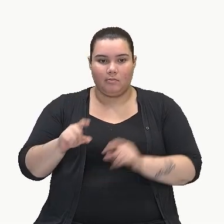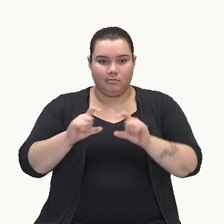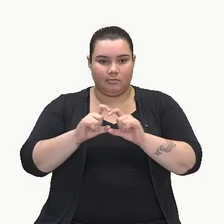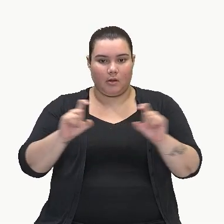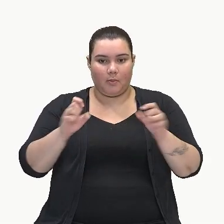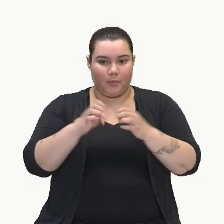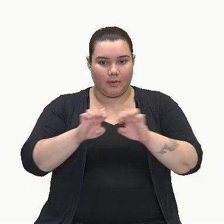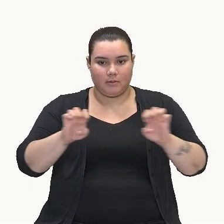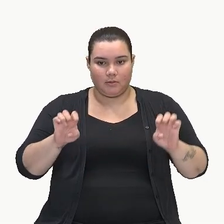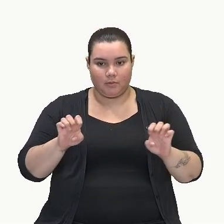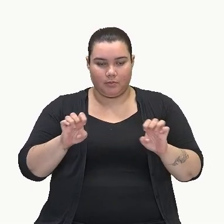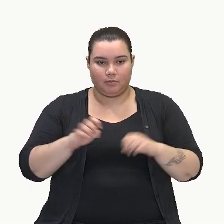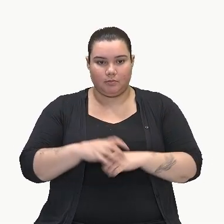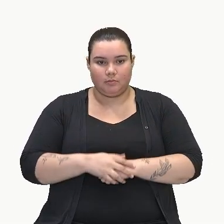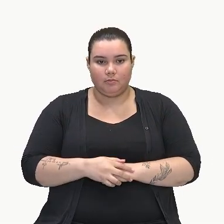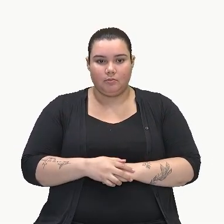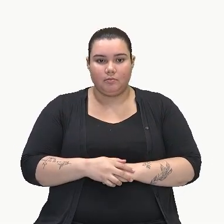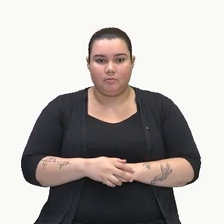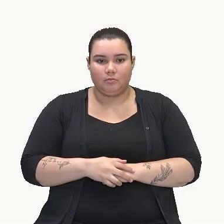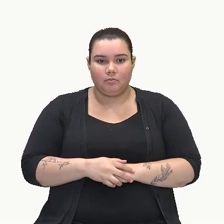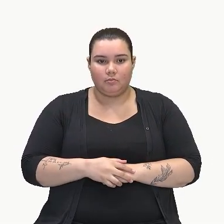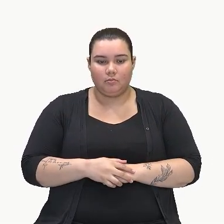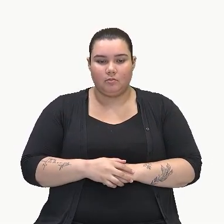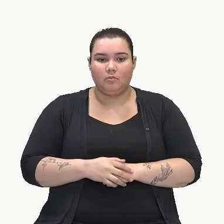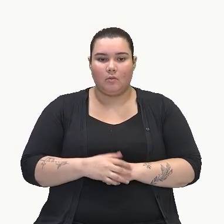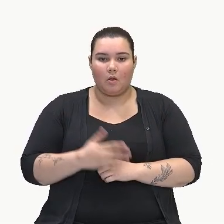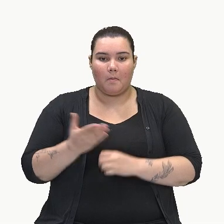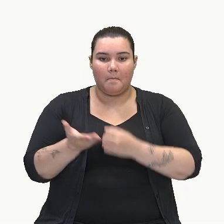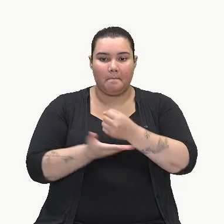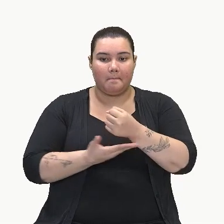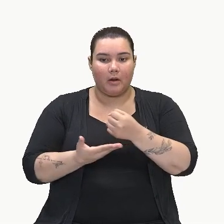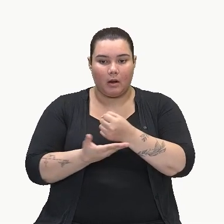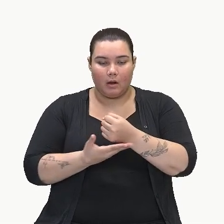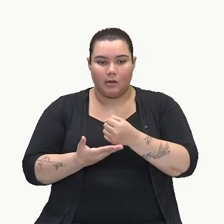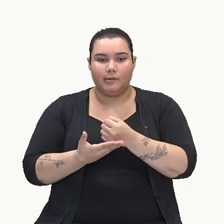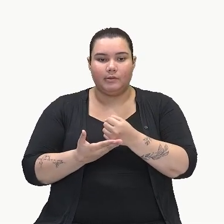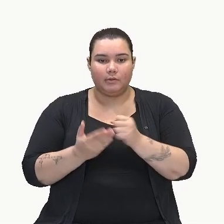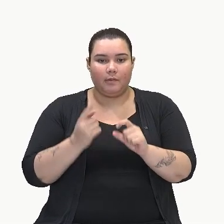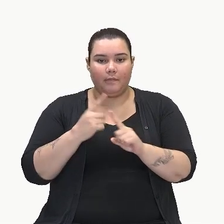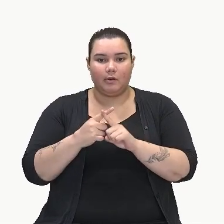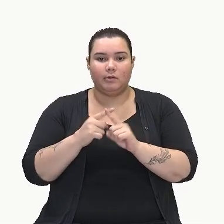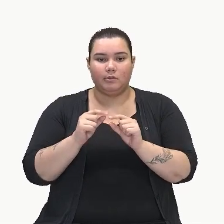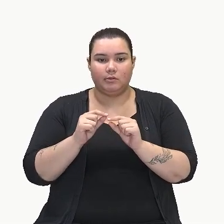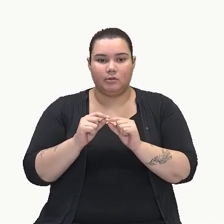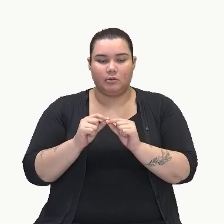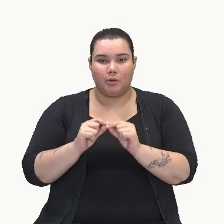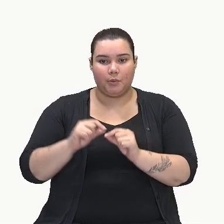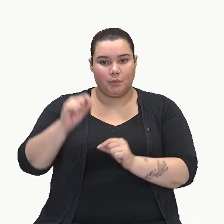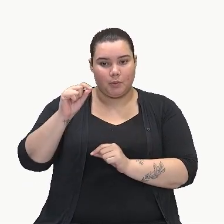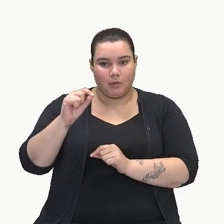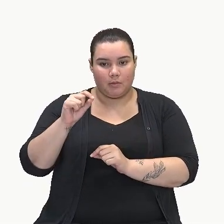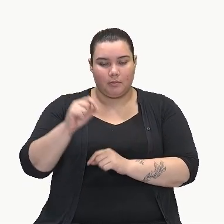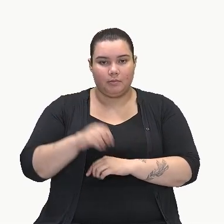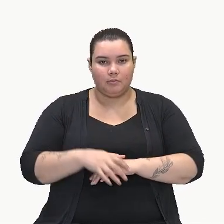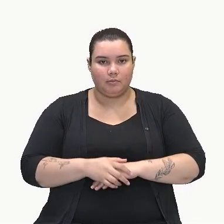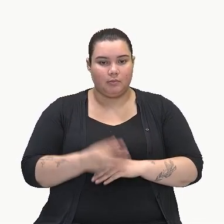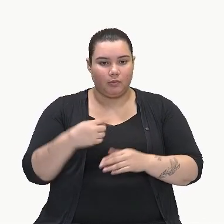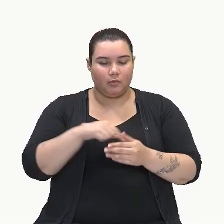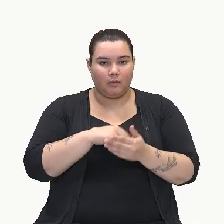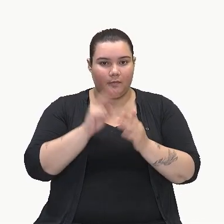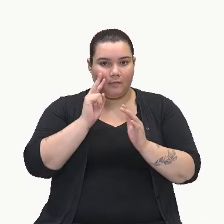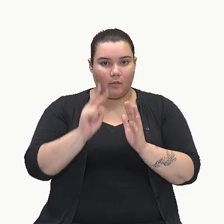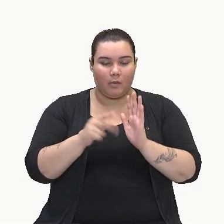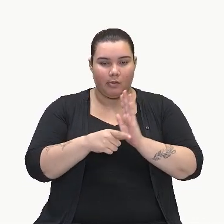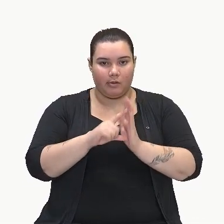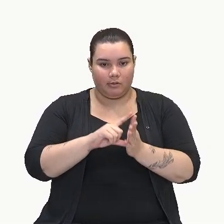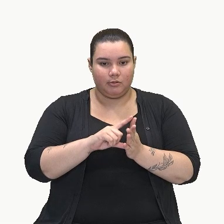assim, ó. Aqui base, aqui altura. O que a gente acabou de ver agora há pouco na